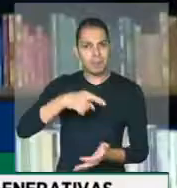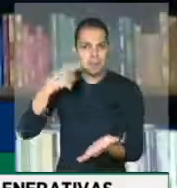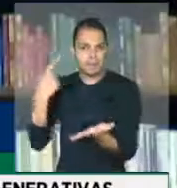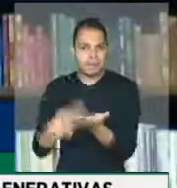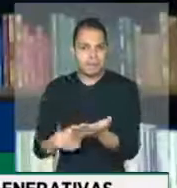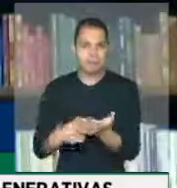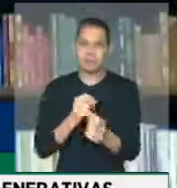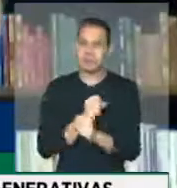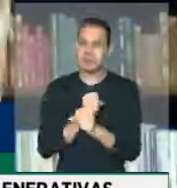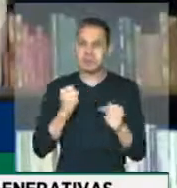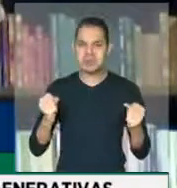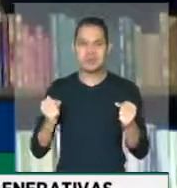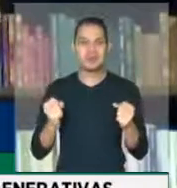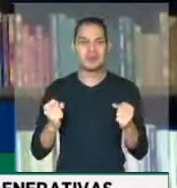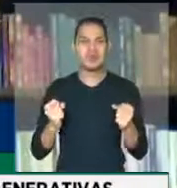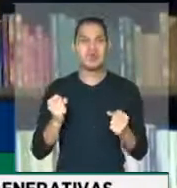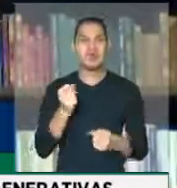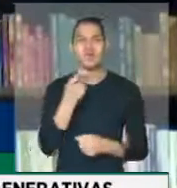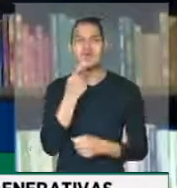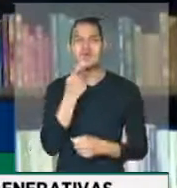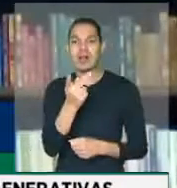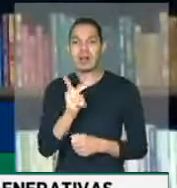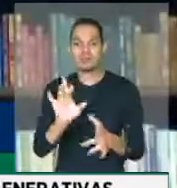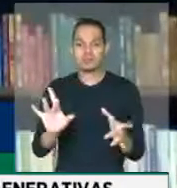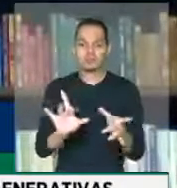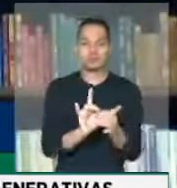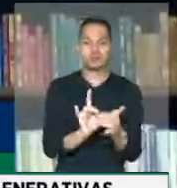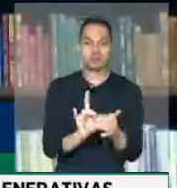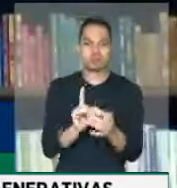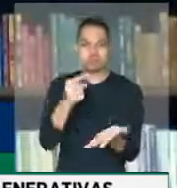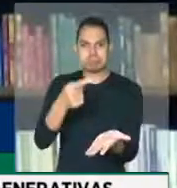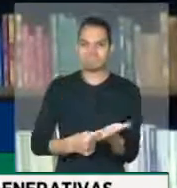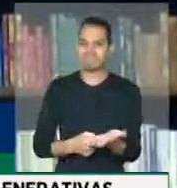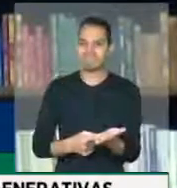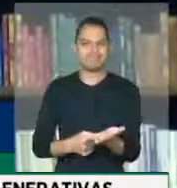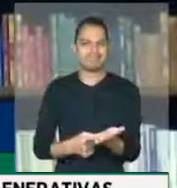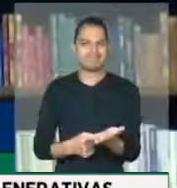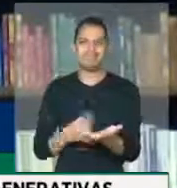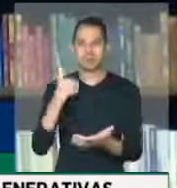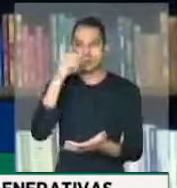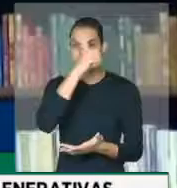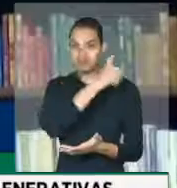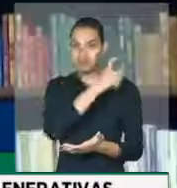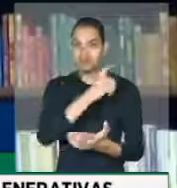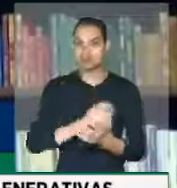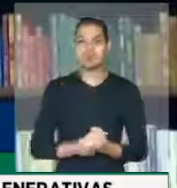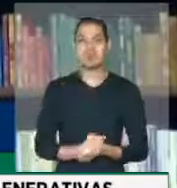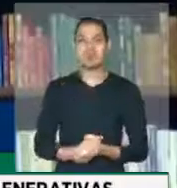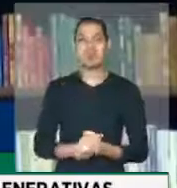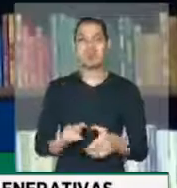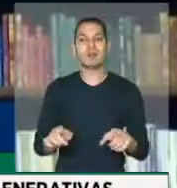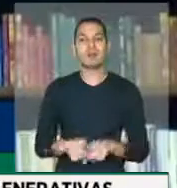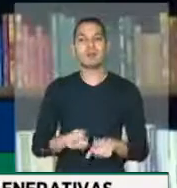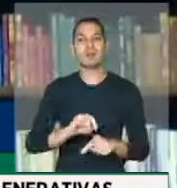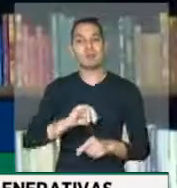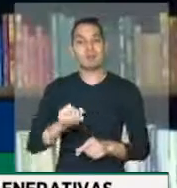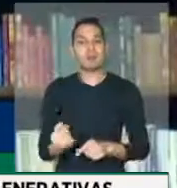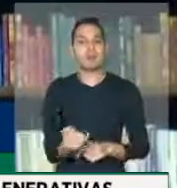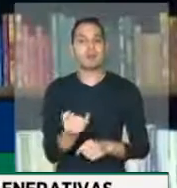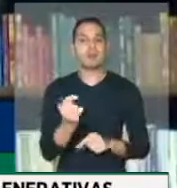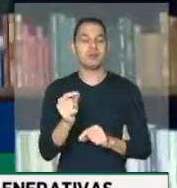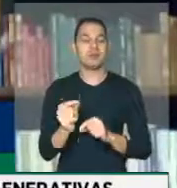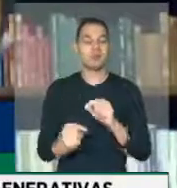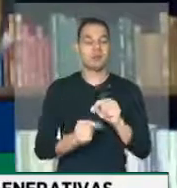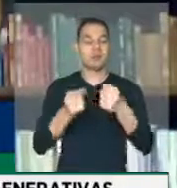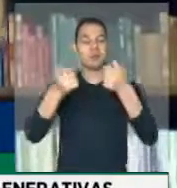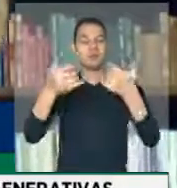para sequer insinuar a formação de um pacto. E, aproveitando o final, senhor